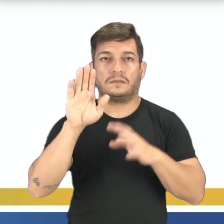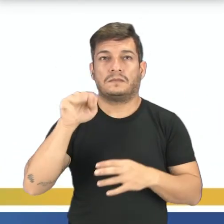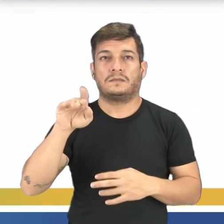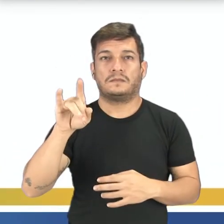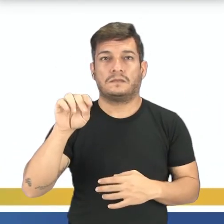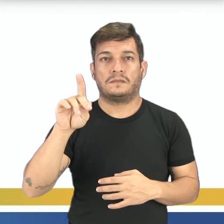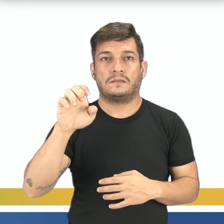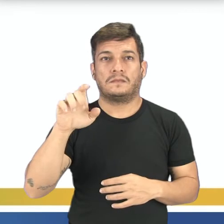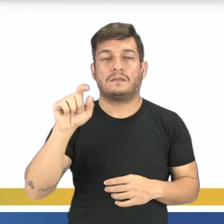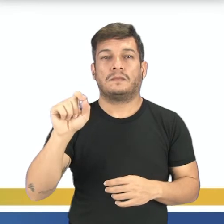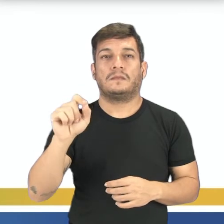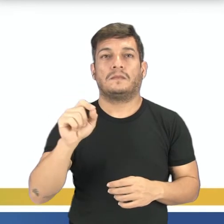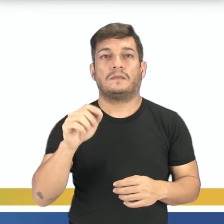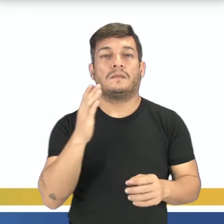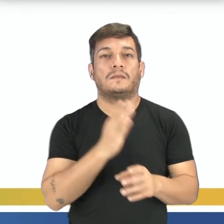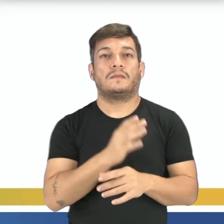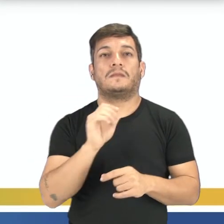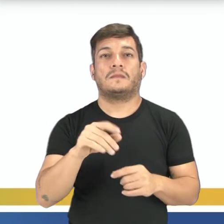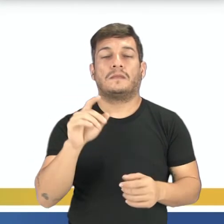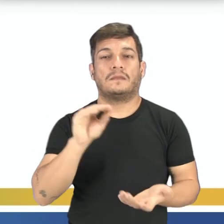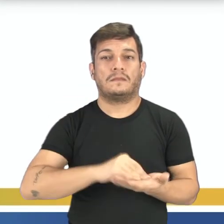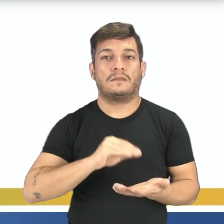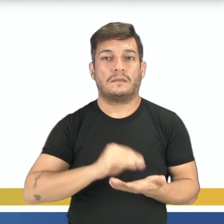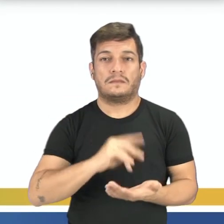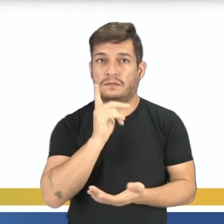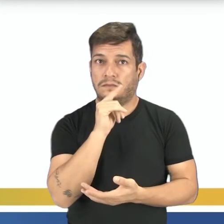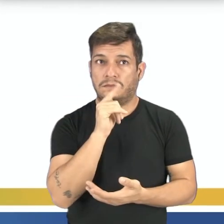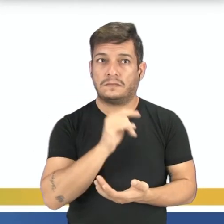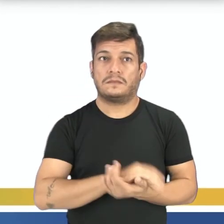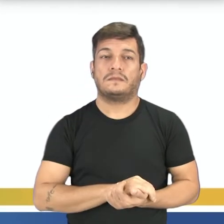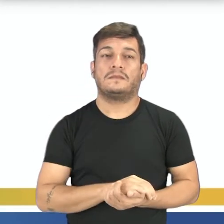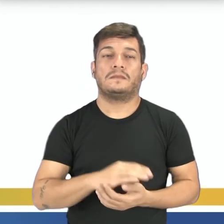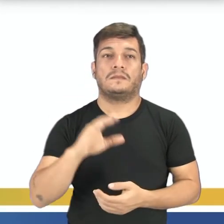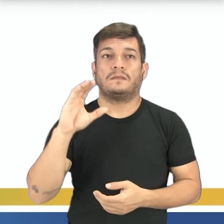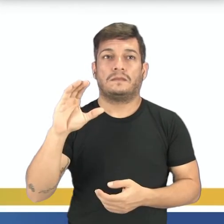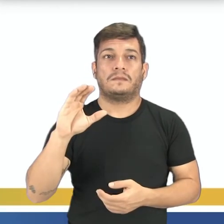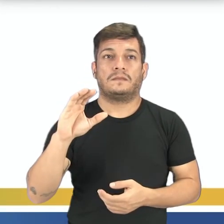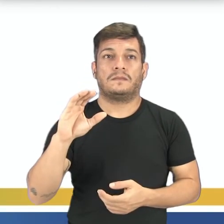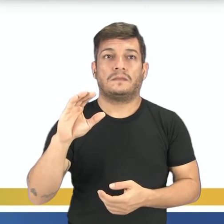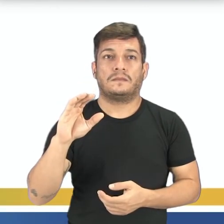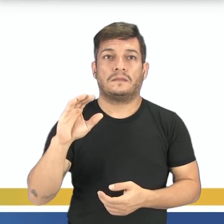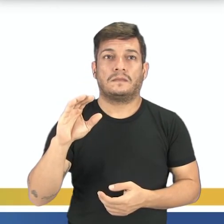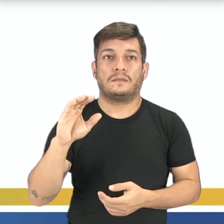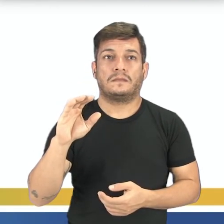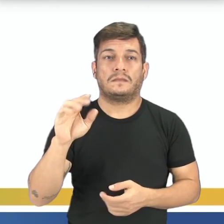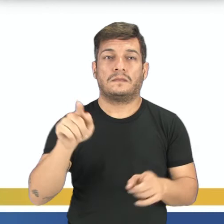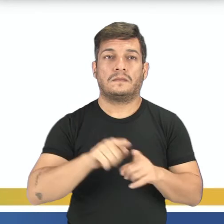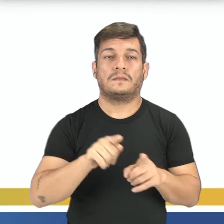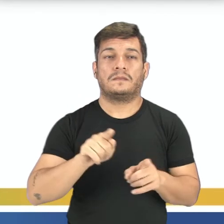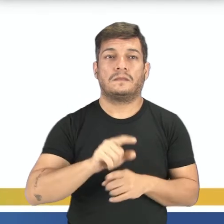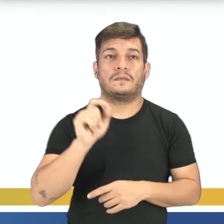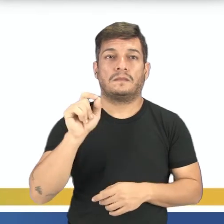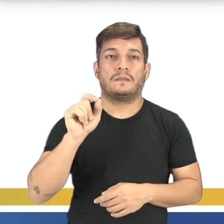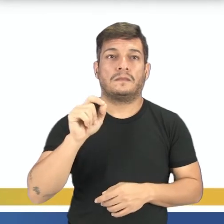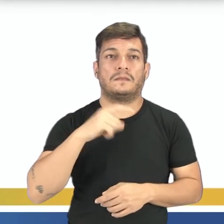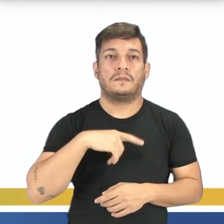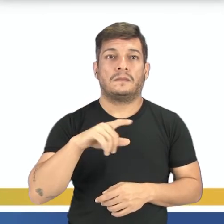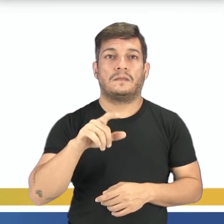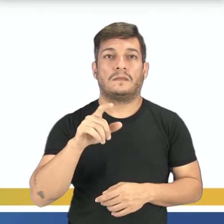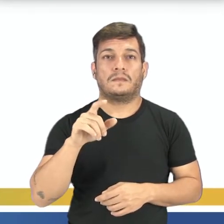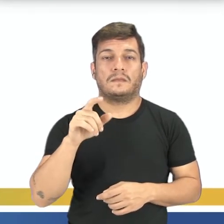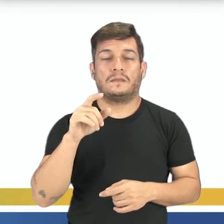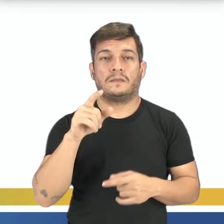relação, em razão da escassez de água. Alternativa C, menor oferta de recursos